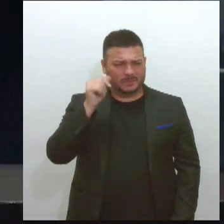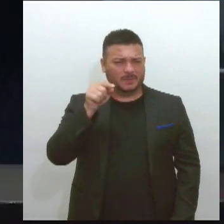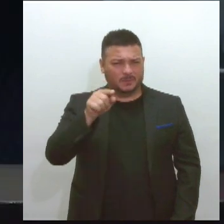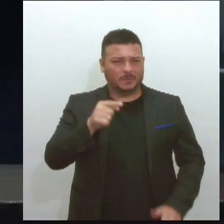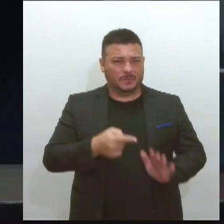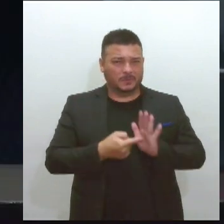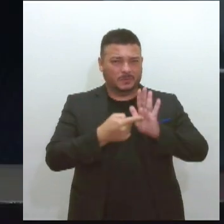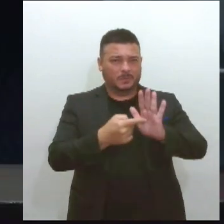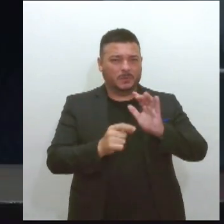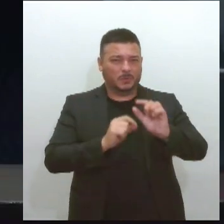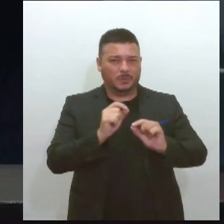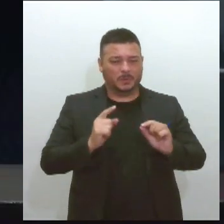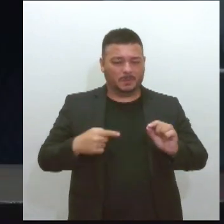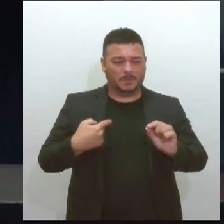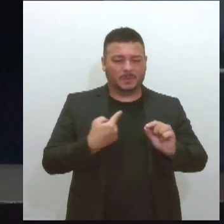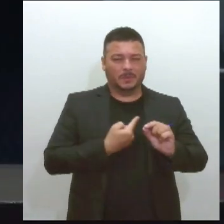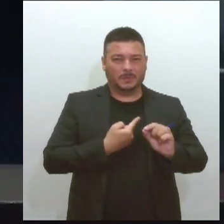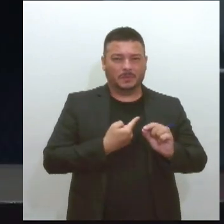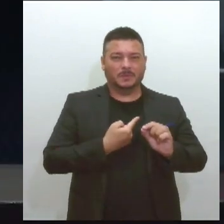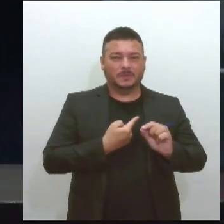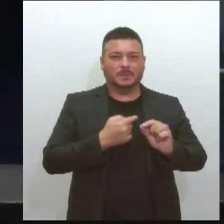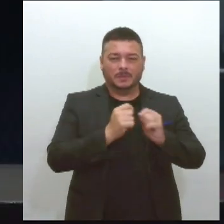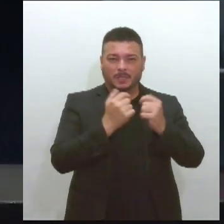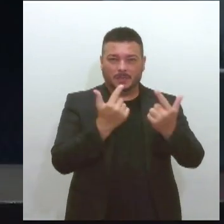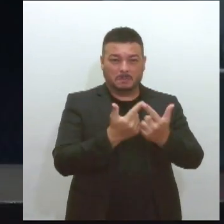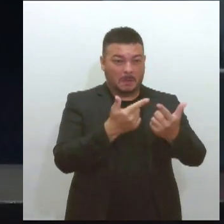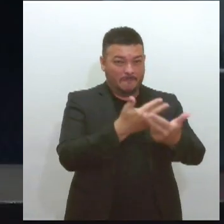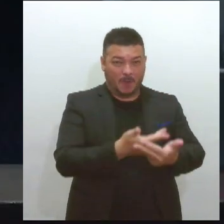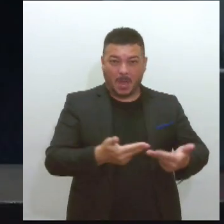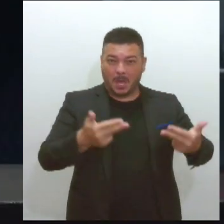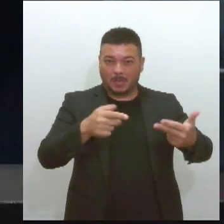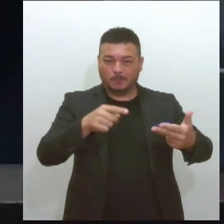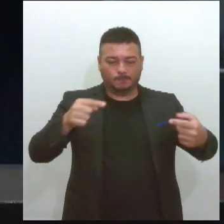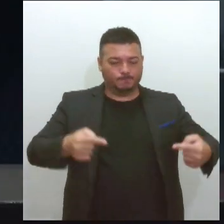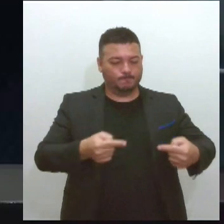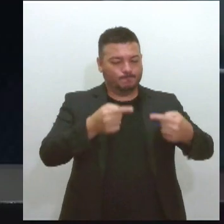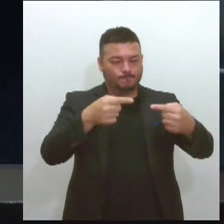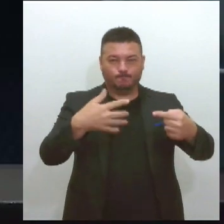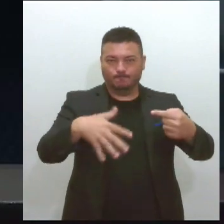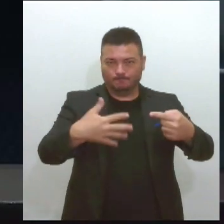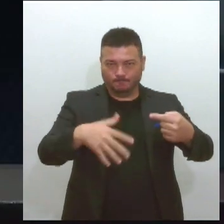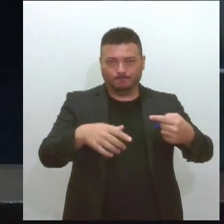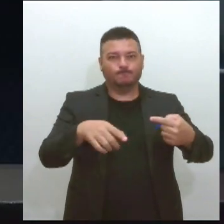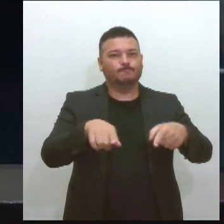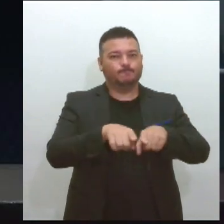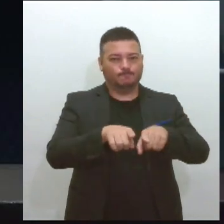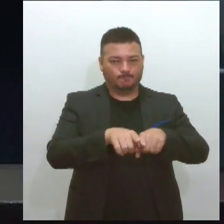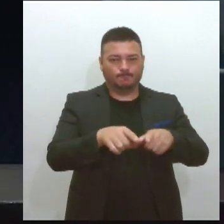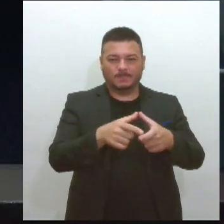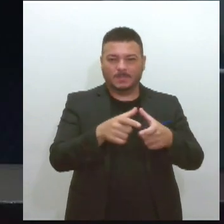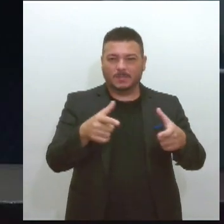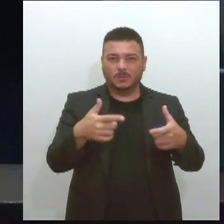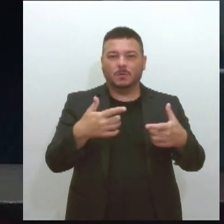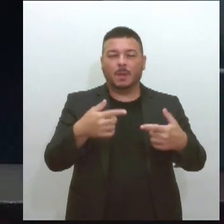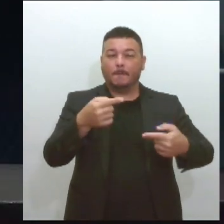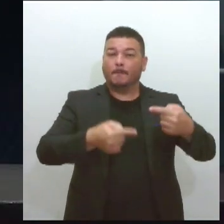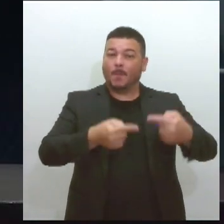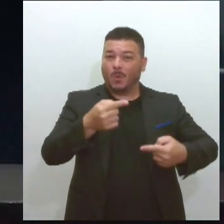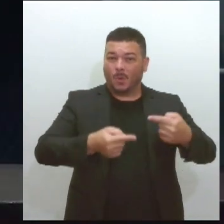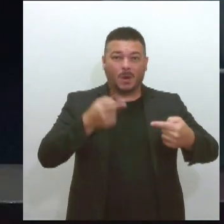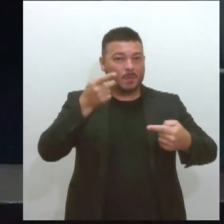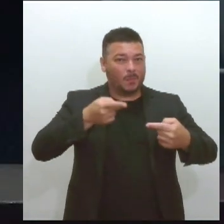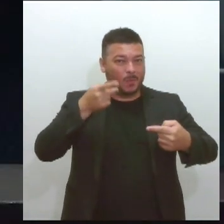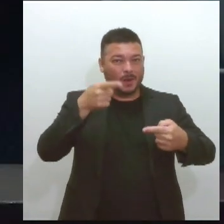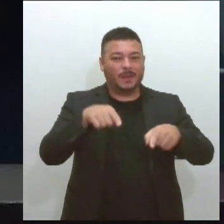nossas casas legislativas, o tamanho do desafio. Nós temos um campo muito político, nós falamos muito de